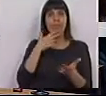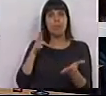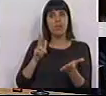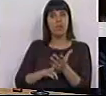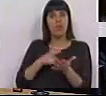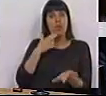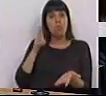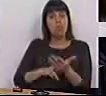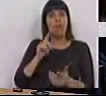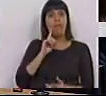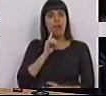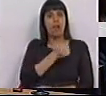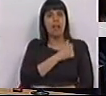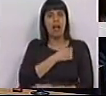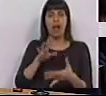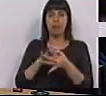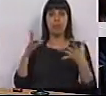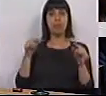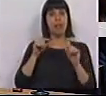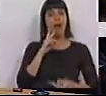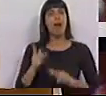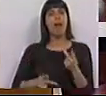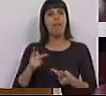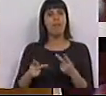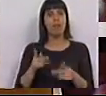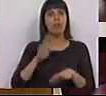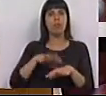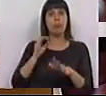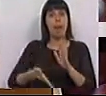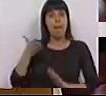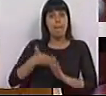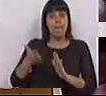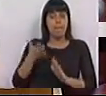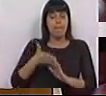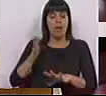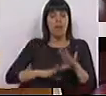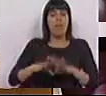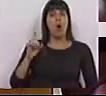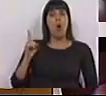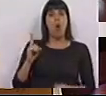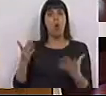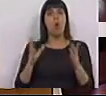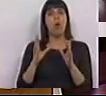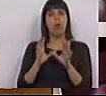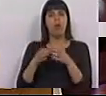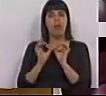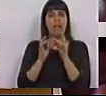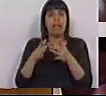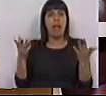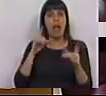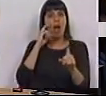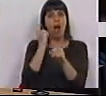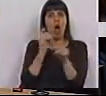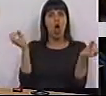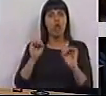verdadeiro valor do imóvel. E esta avaliação, fruto das pressas, foi feita através de Google, sem